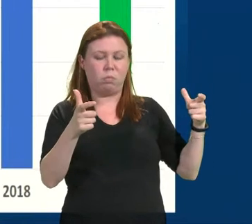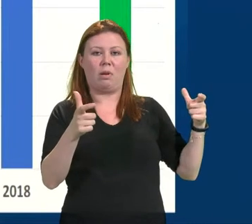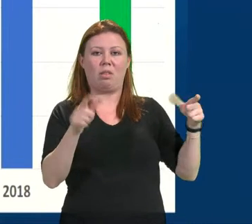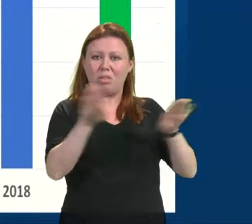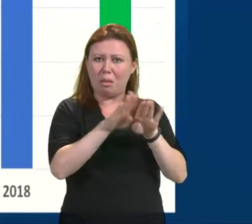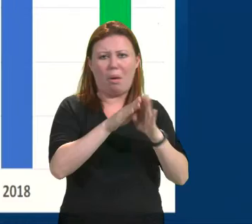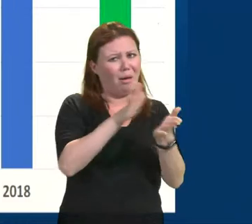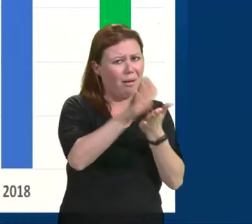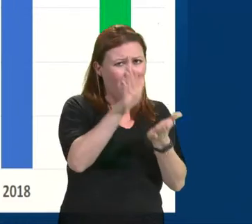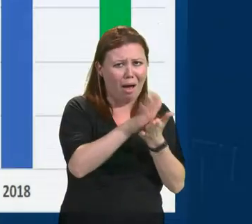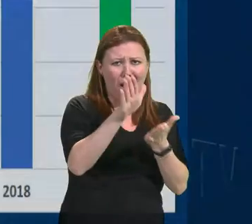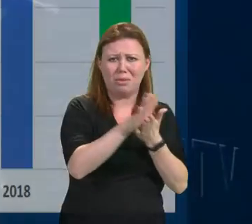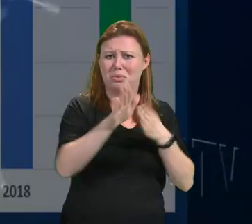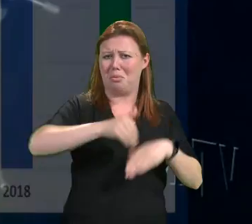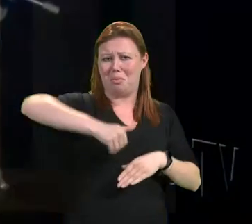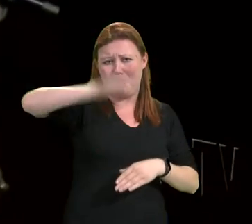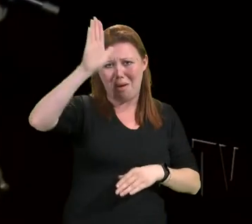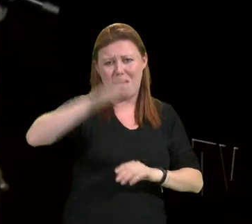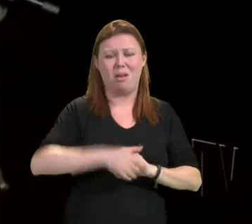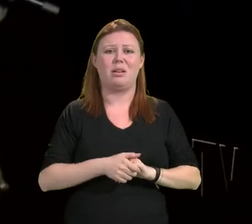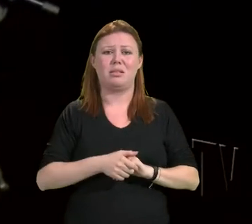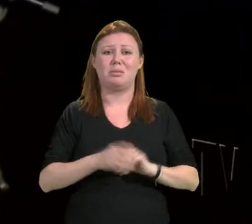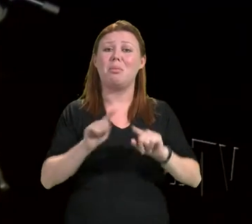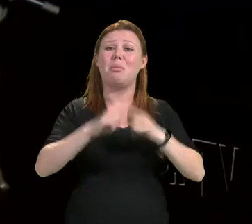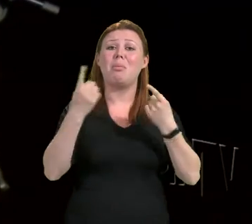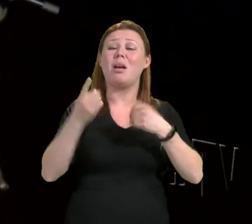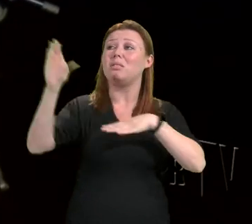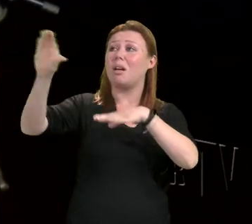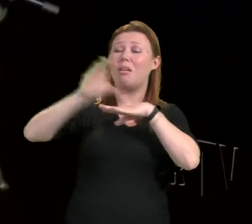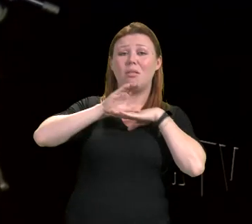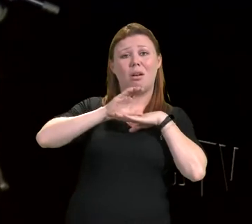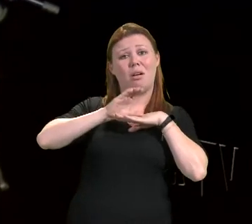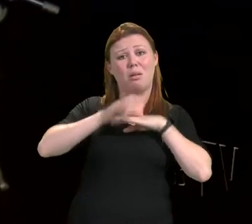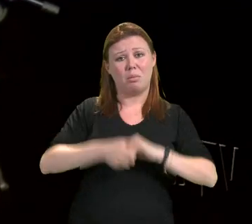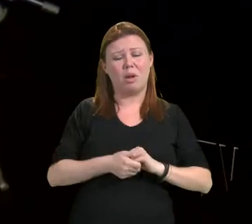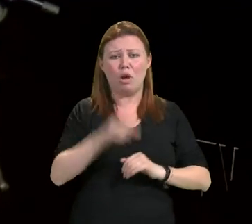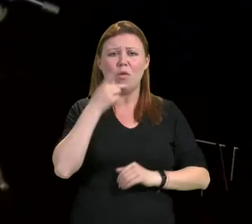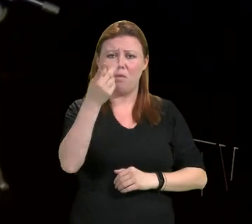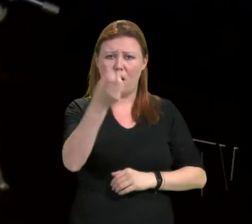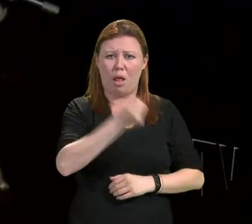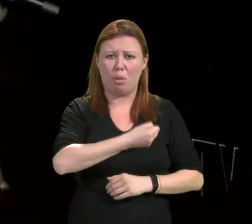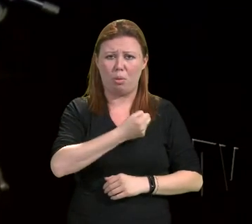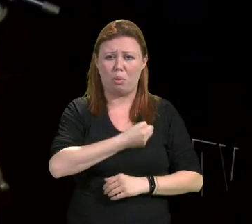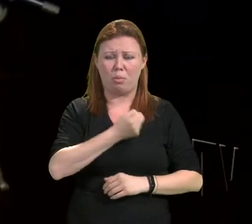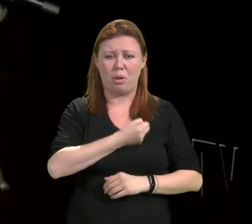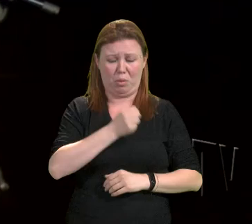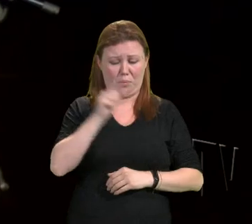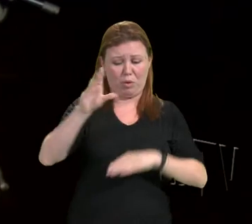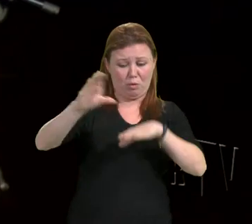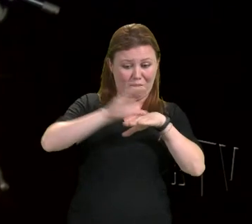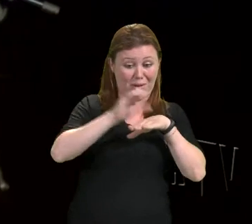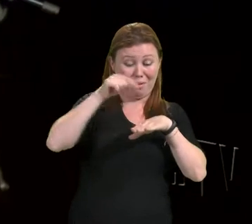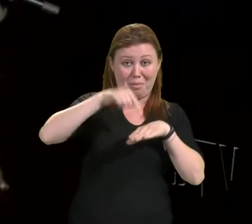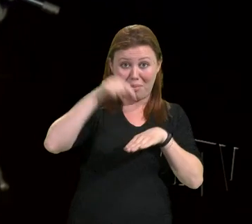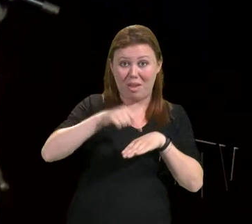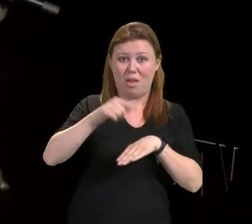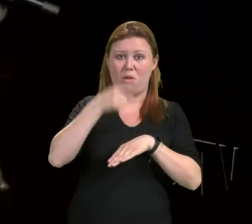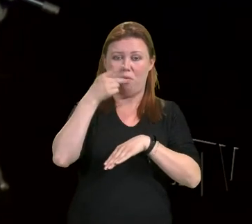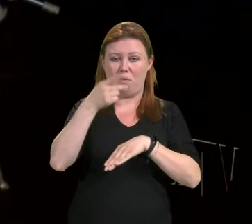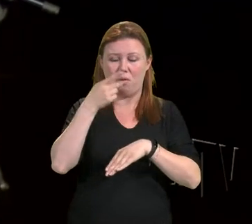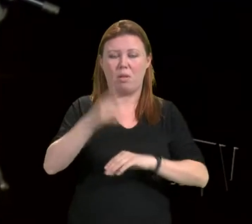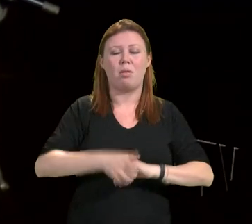despesas. E o orçamento da universidade? Eu vou dar os números para vocês. Esse orçamento que conta, o orçamento